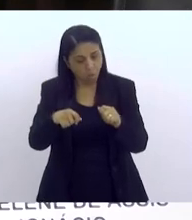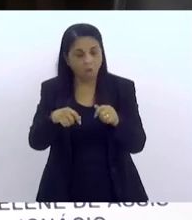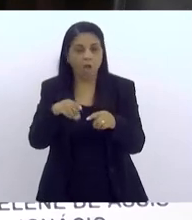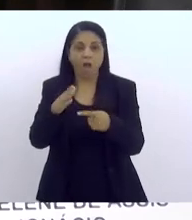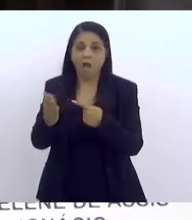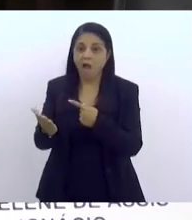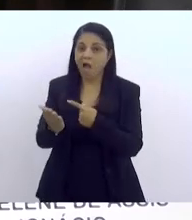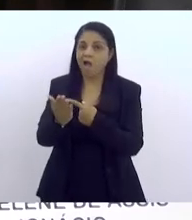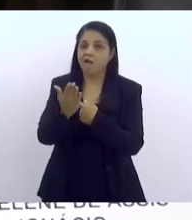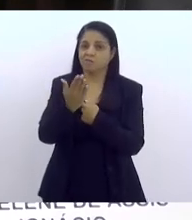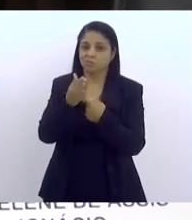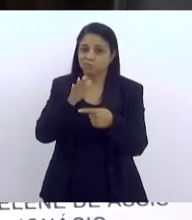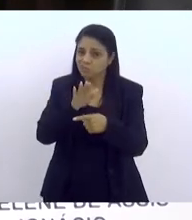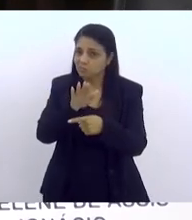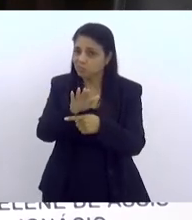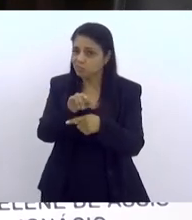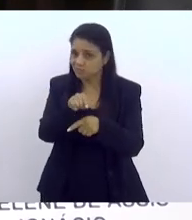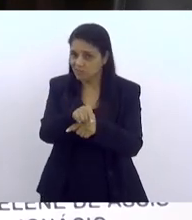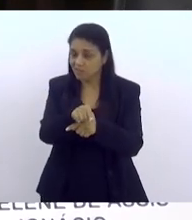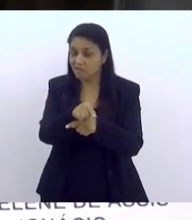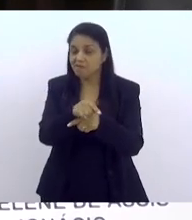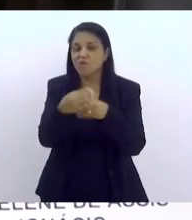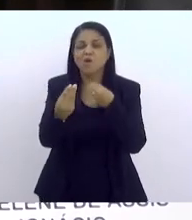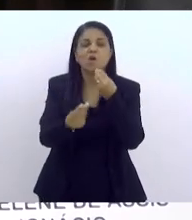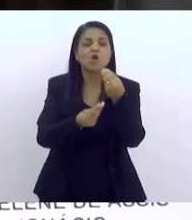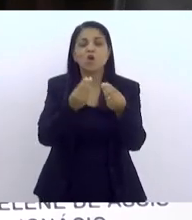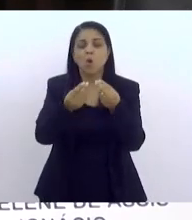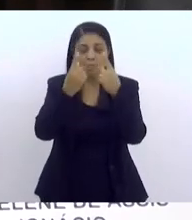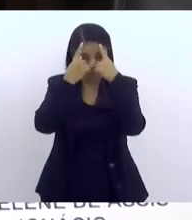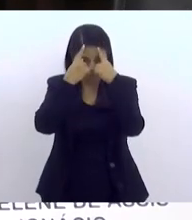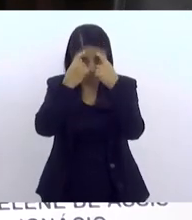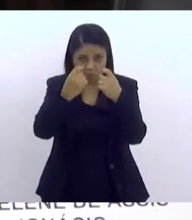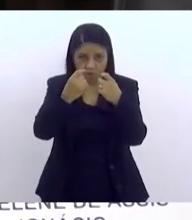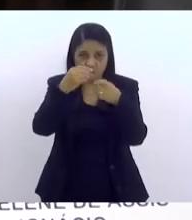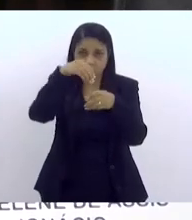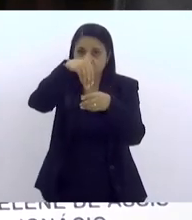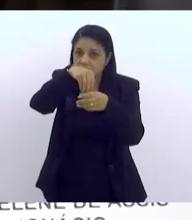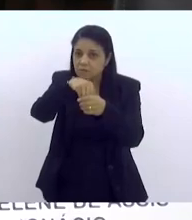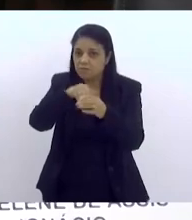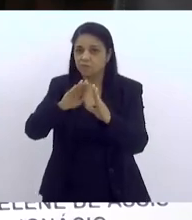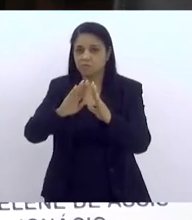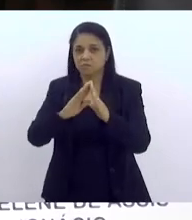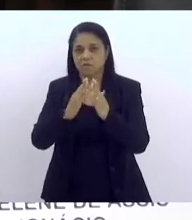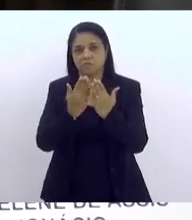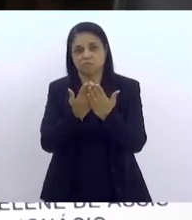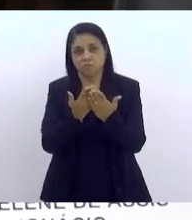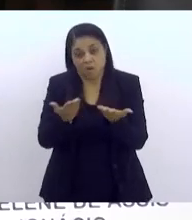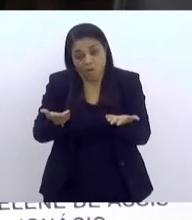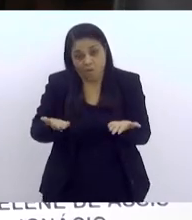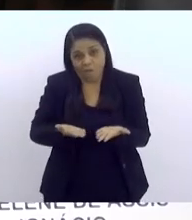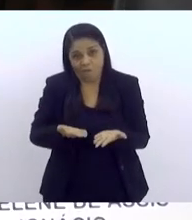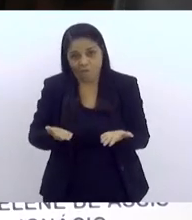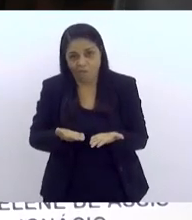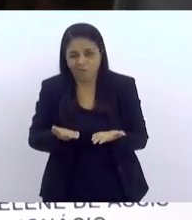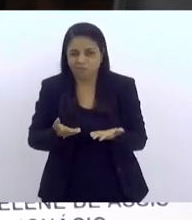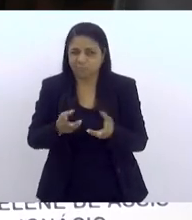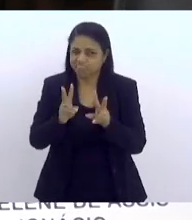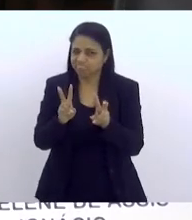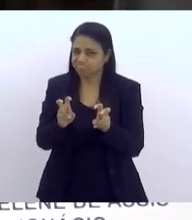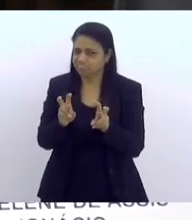a raiz dessa violência que está aí hoje generalizada. Quer dizer, hoje, entre aspas, porque